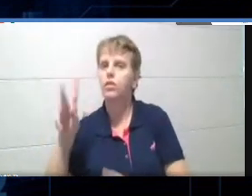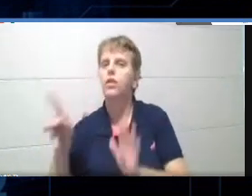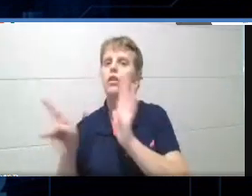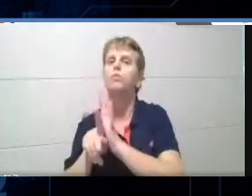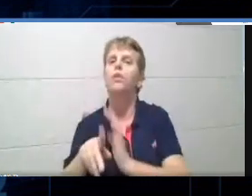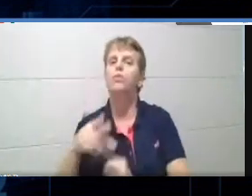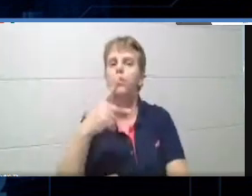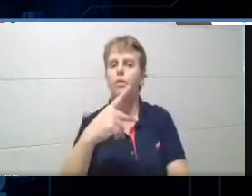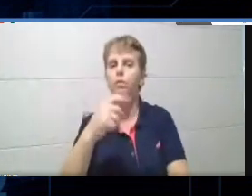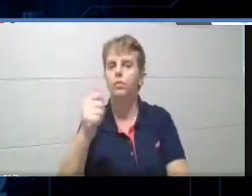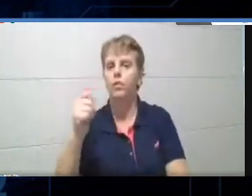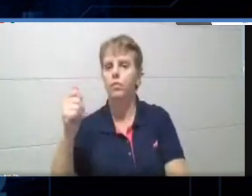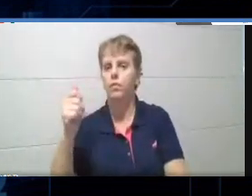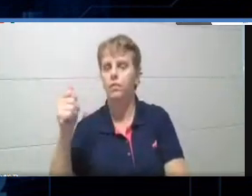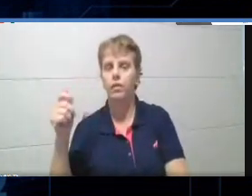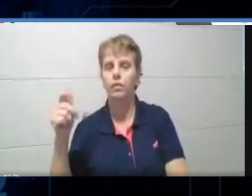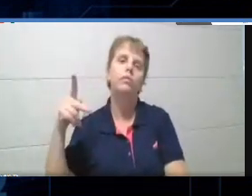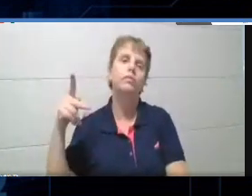ferramenta, tá bom?